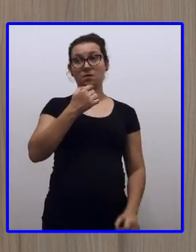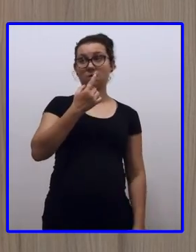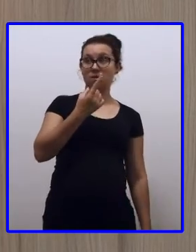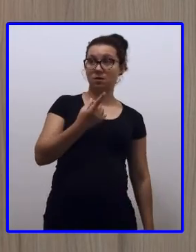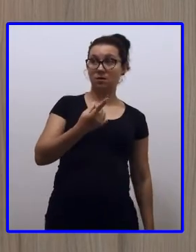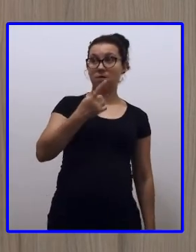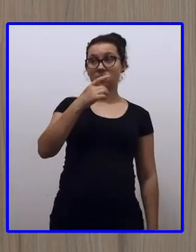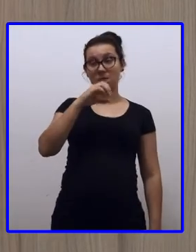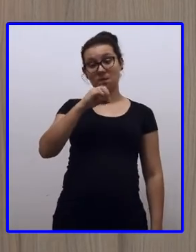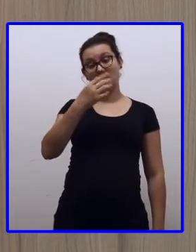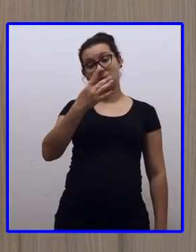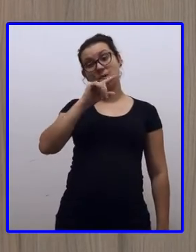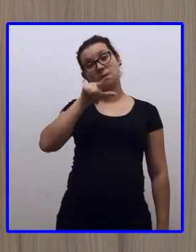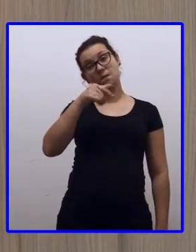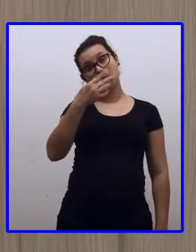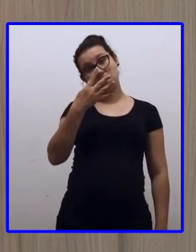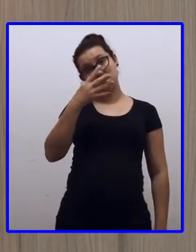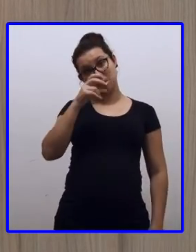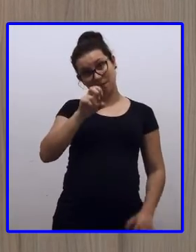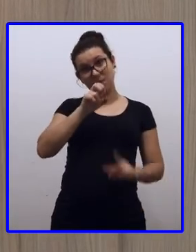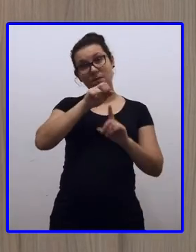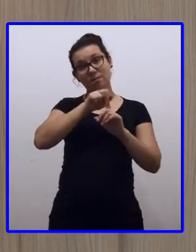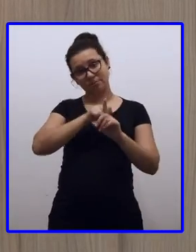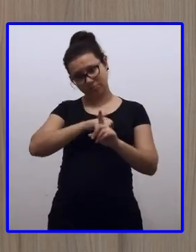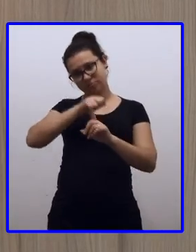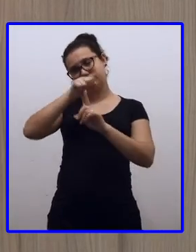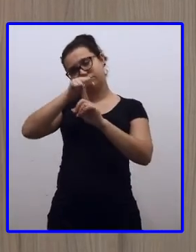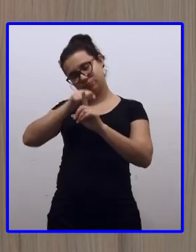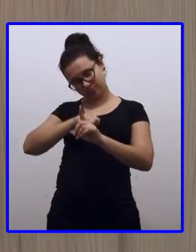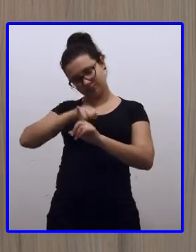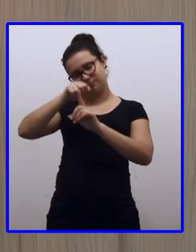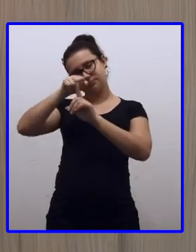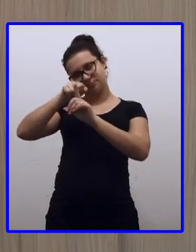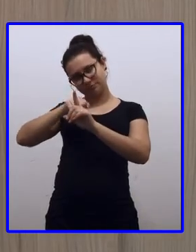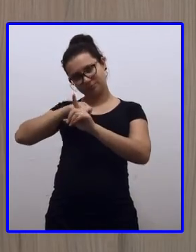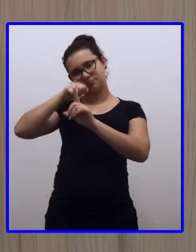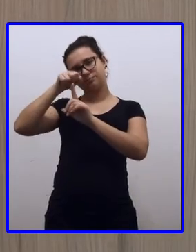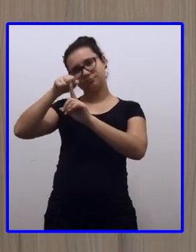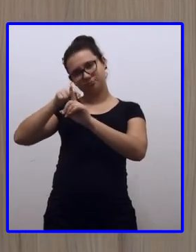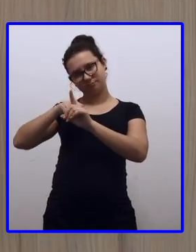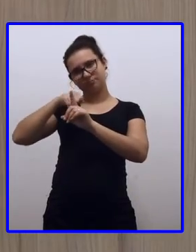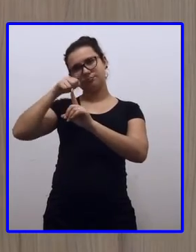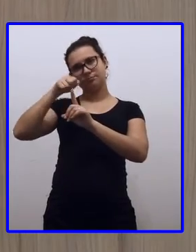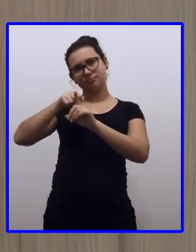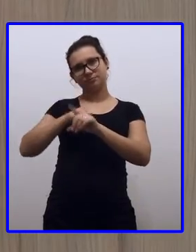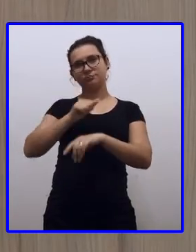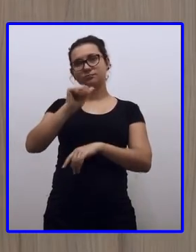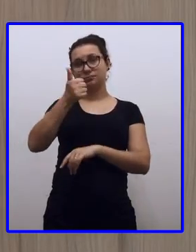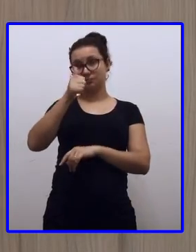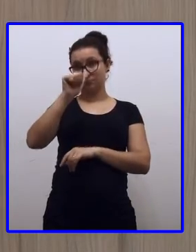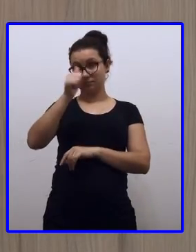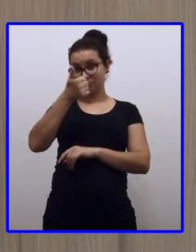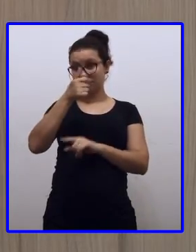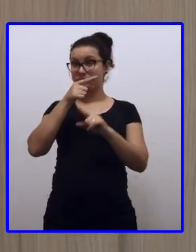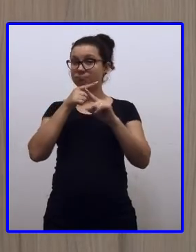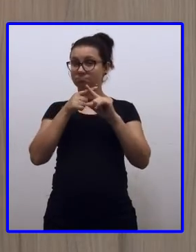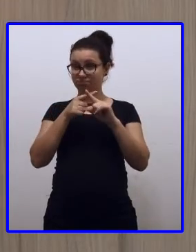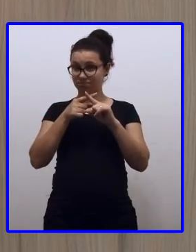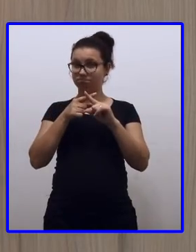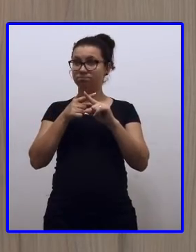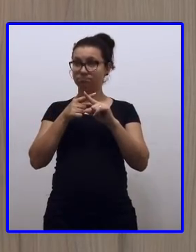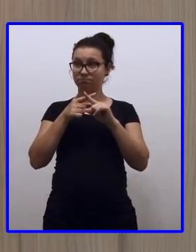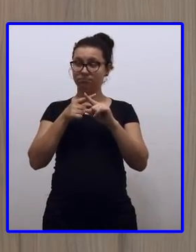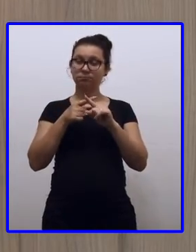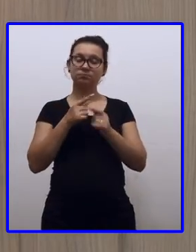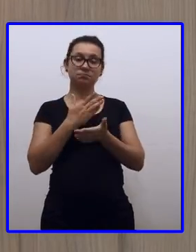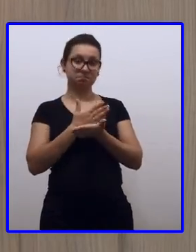Mês que vem eu vou e pago cento quatro quarenta cinco. No outro mês eu vou e pago onze meses eu vou fazer isso. Isso que